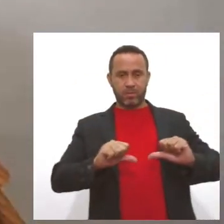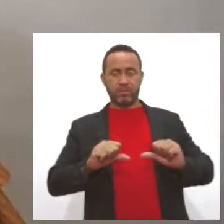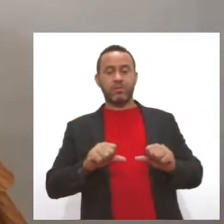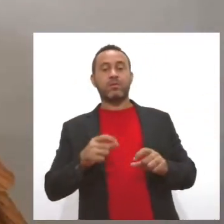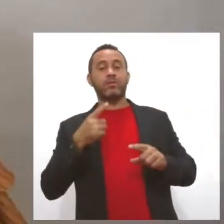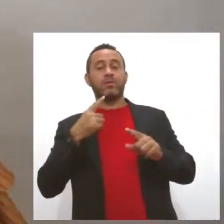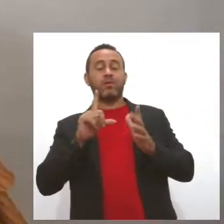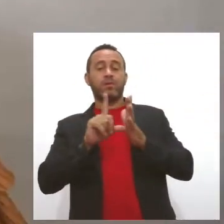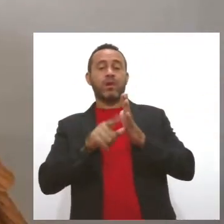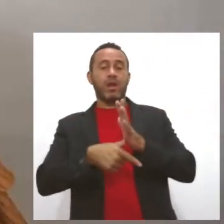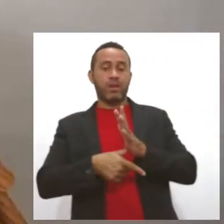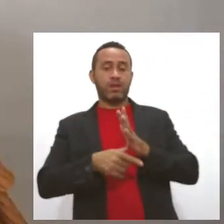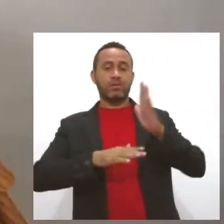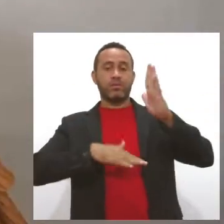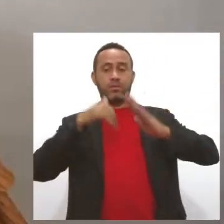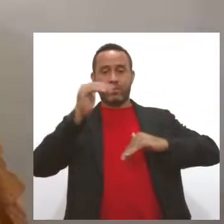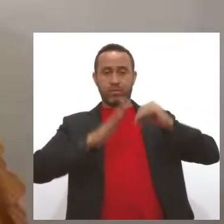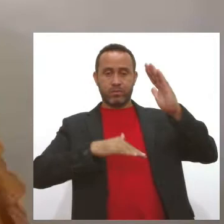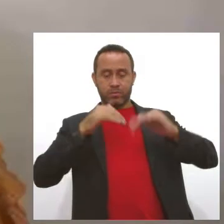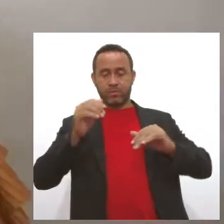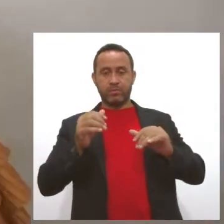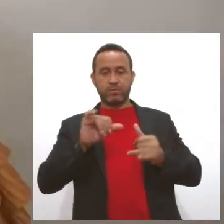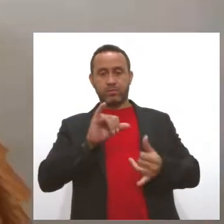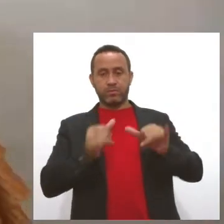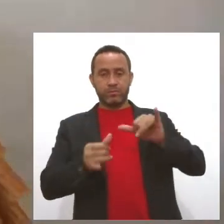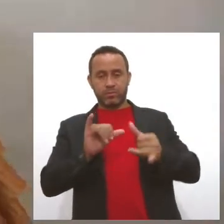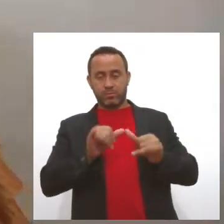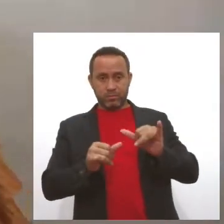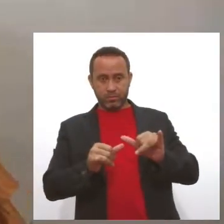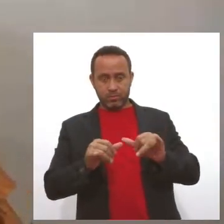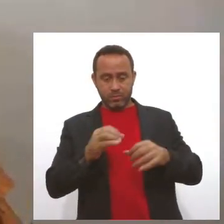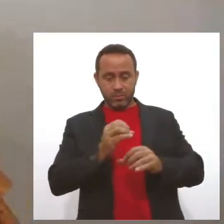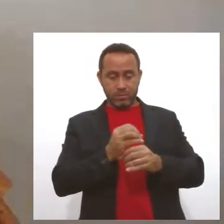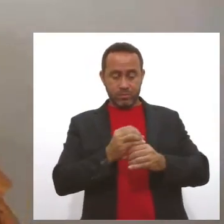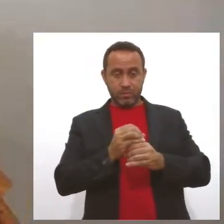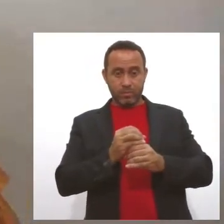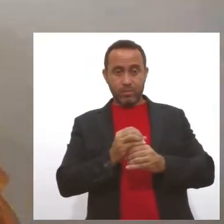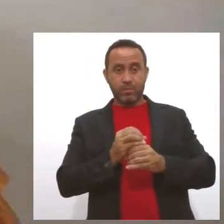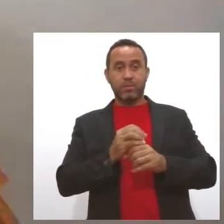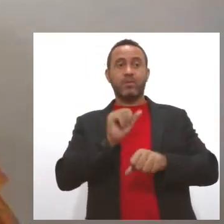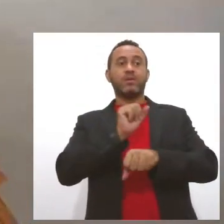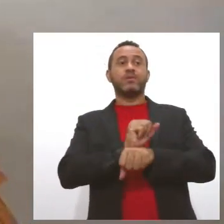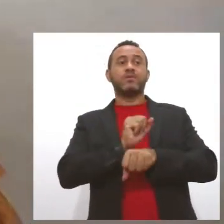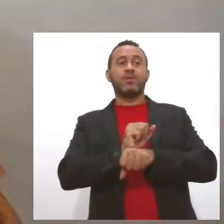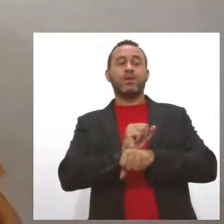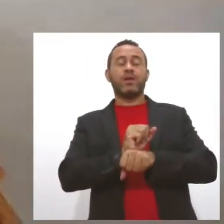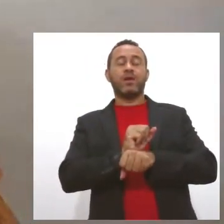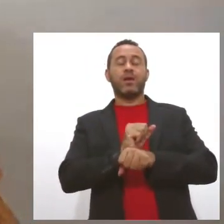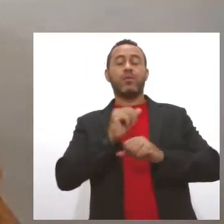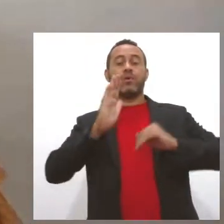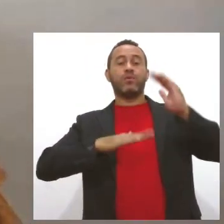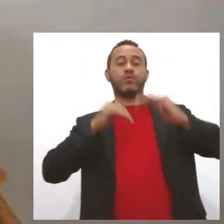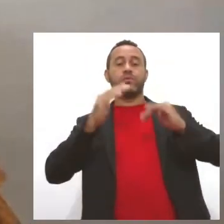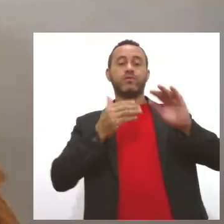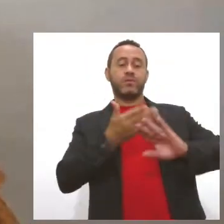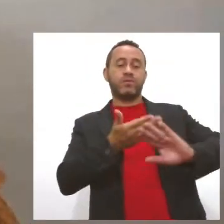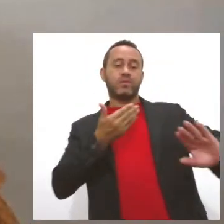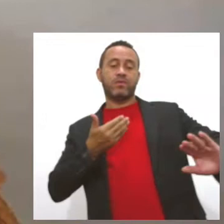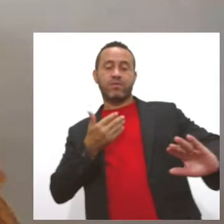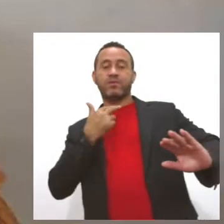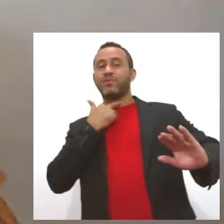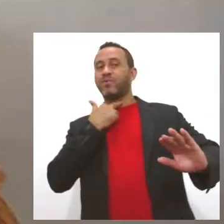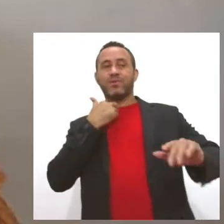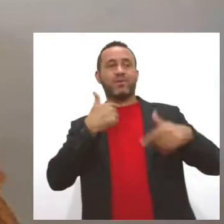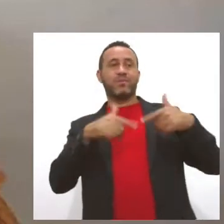profissionais lá do laboratório estarem com a Covid ou com suspeita e aí precisarem ser afastados e também, obviamente,